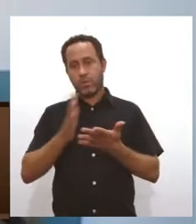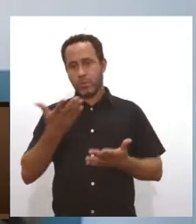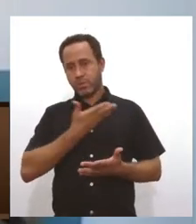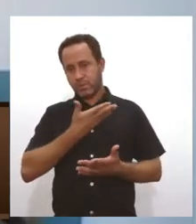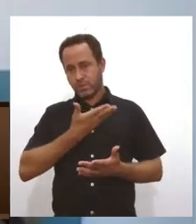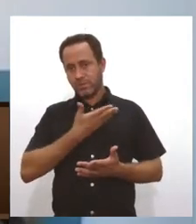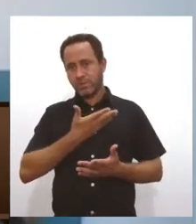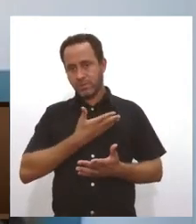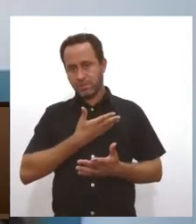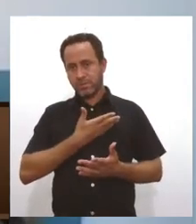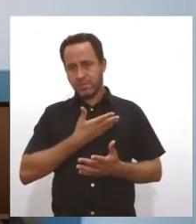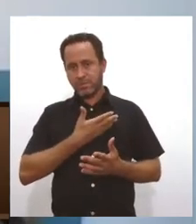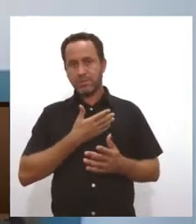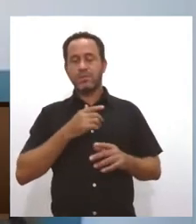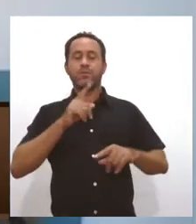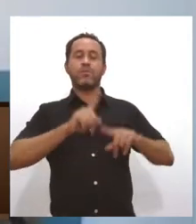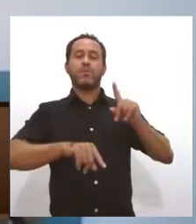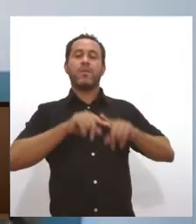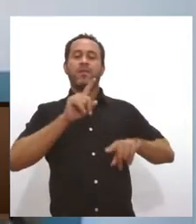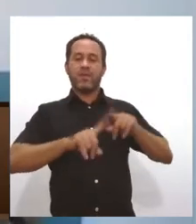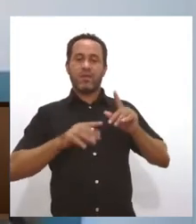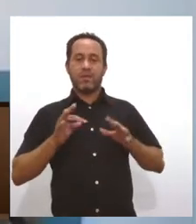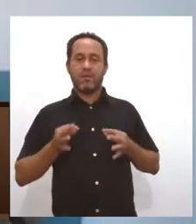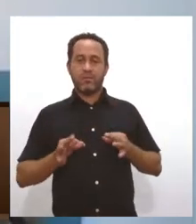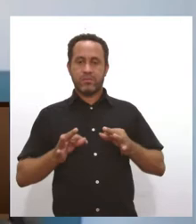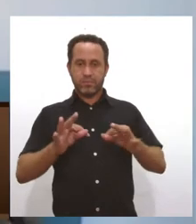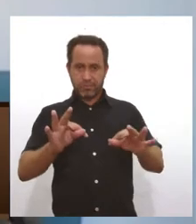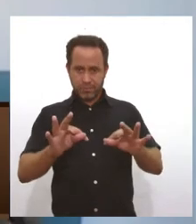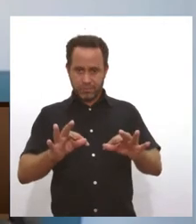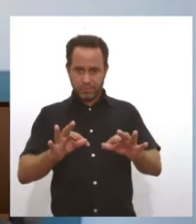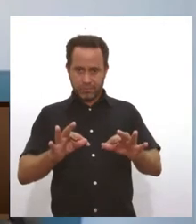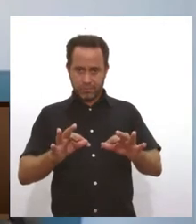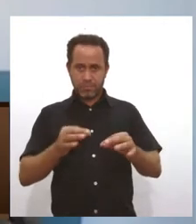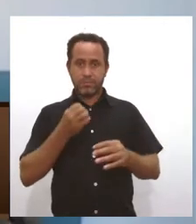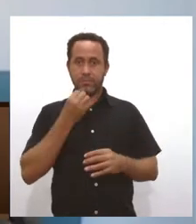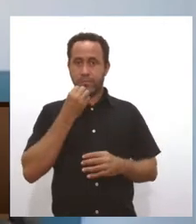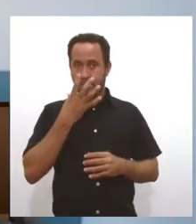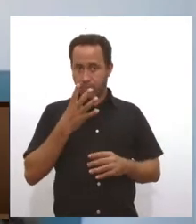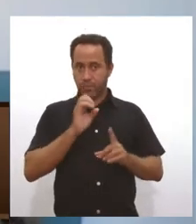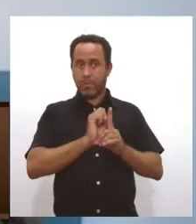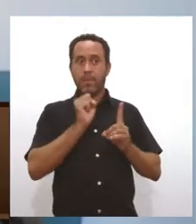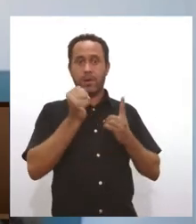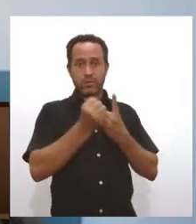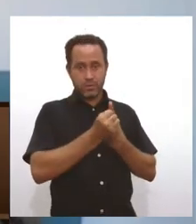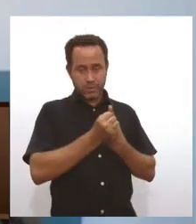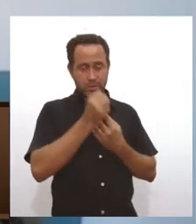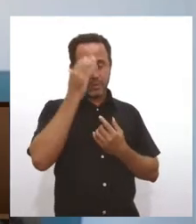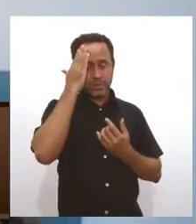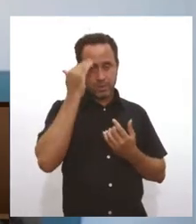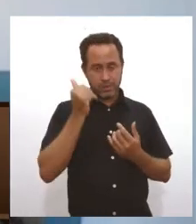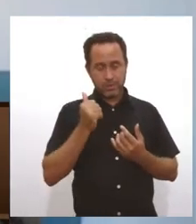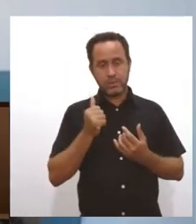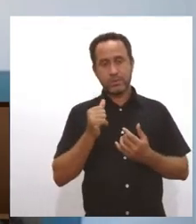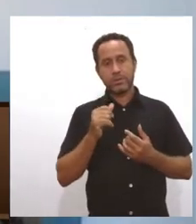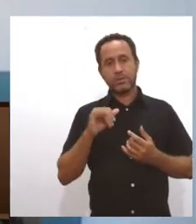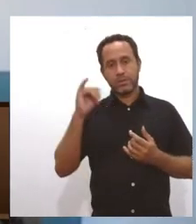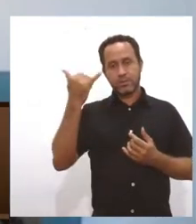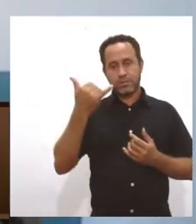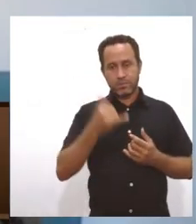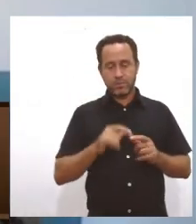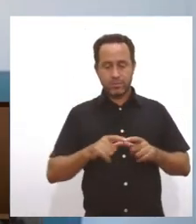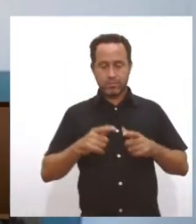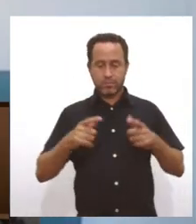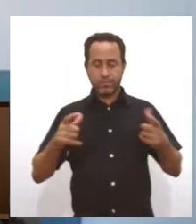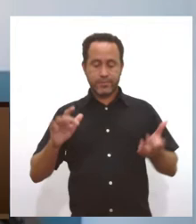questão do resíduo eletrônico, que é algo que é benéfico para a sociedade, que a gente sabe que o número cada vez mais cresce, né?